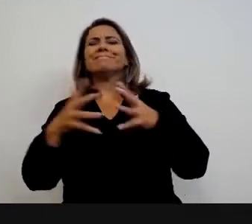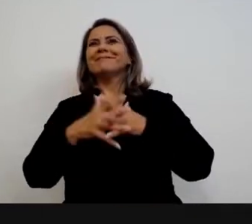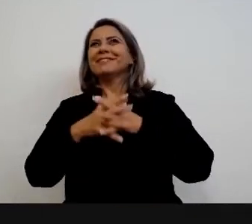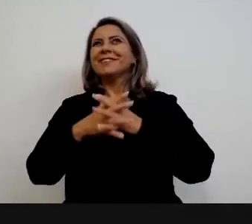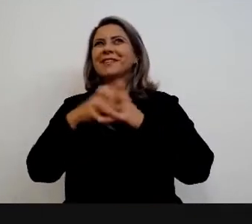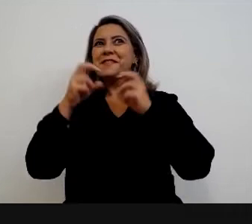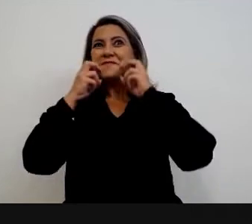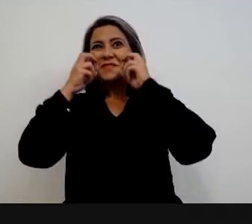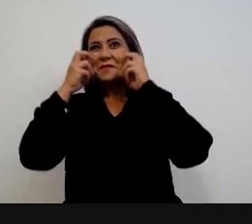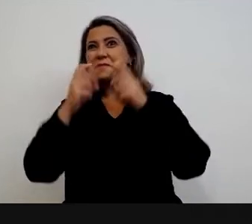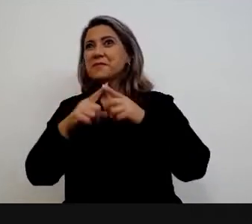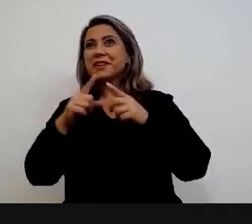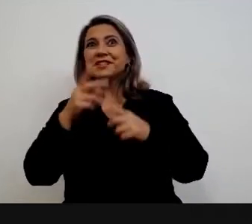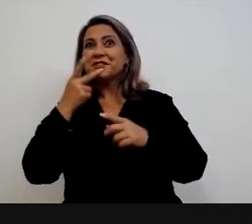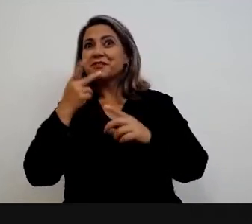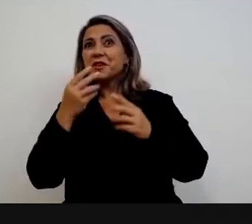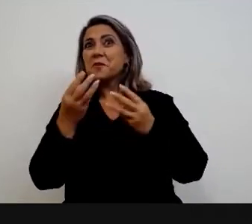menos